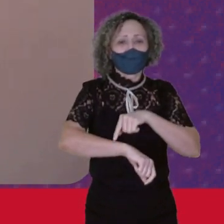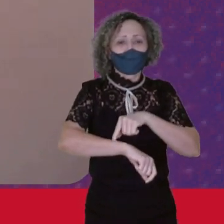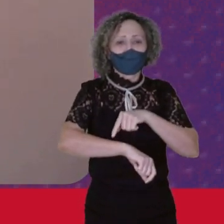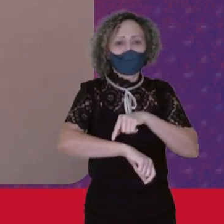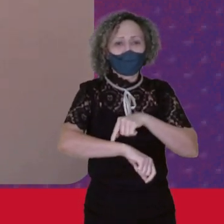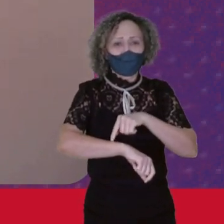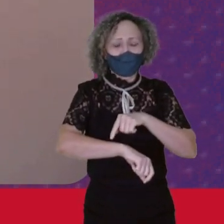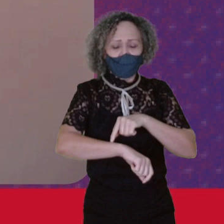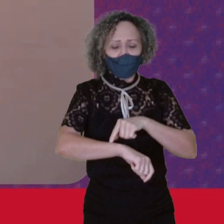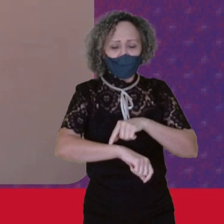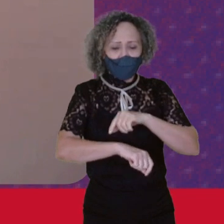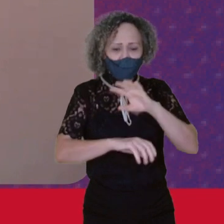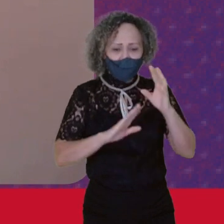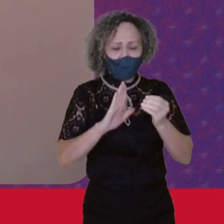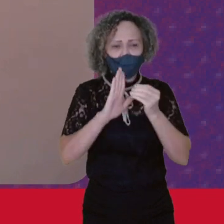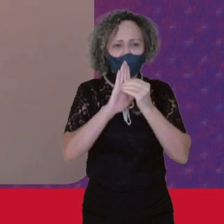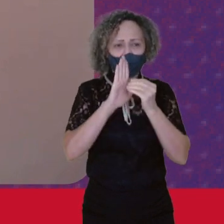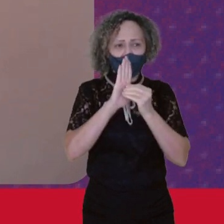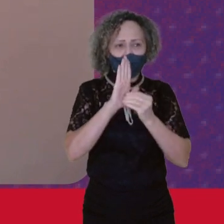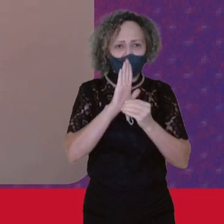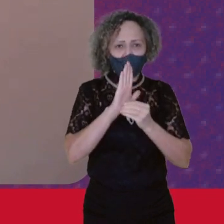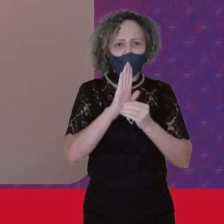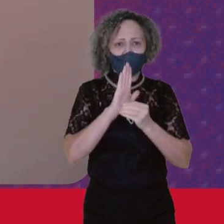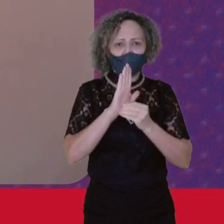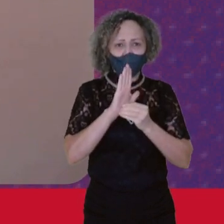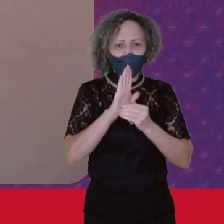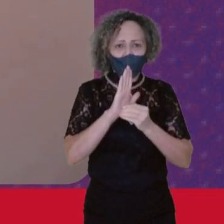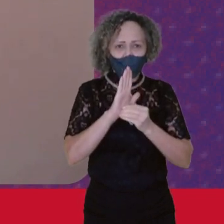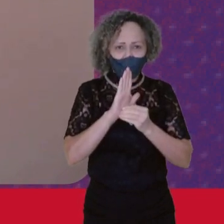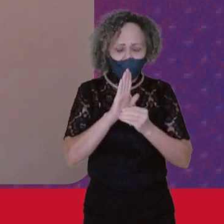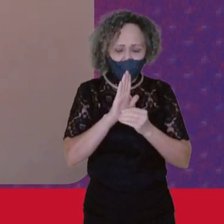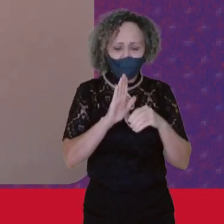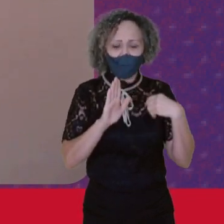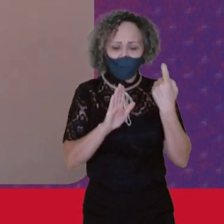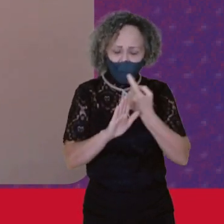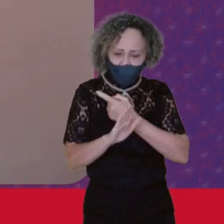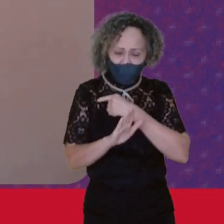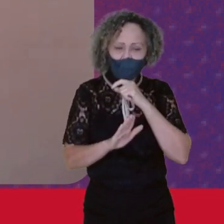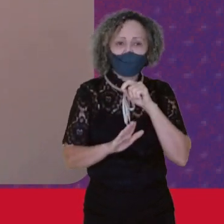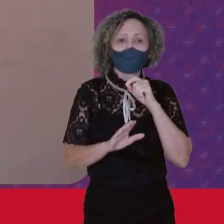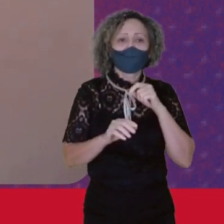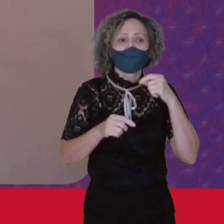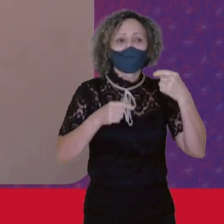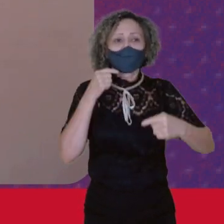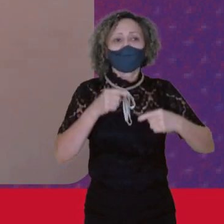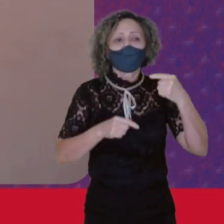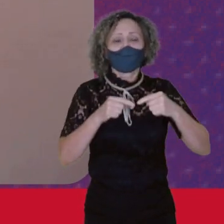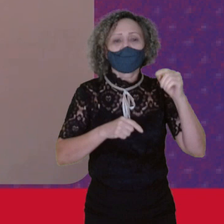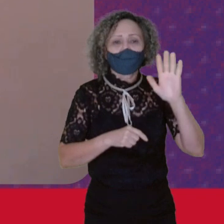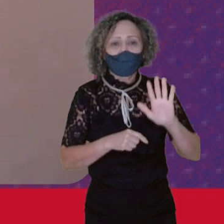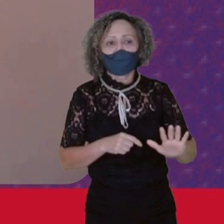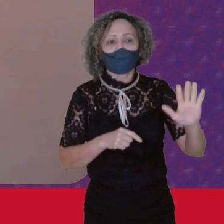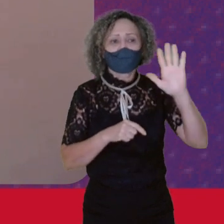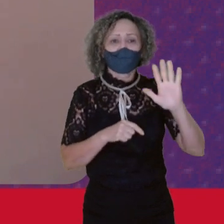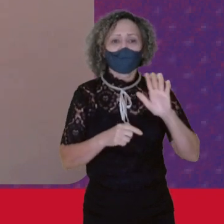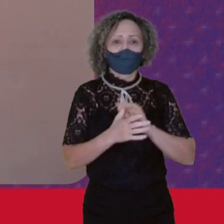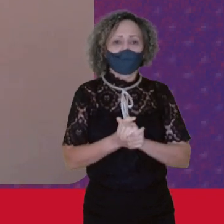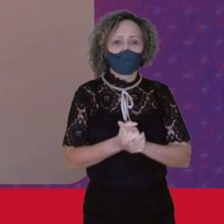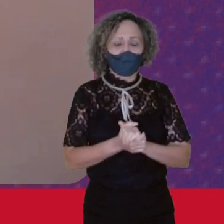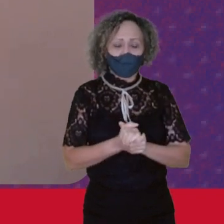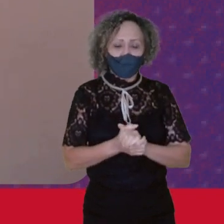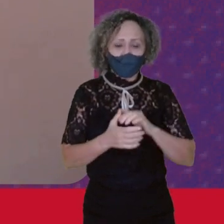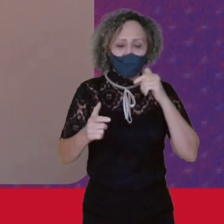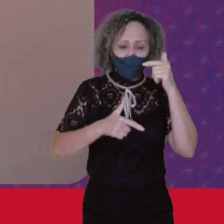de debate geral Tem que ser colocado Por nós Obviamente Sobre a questão Do trabalho